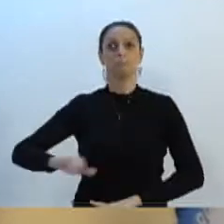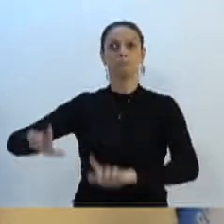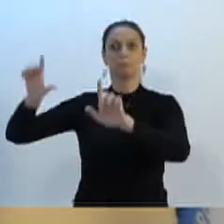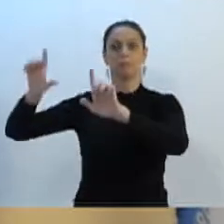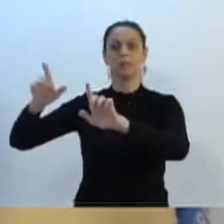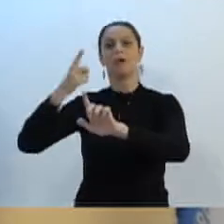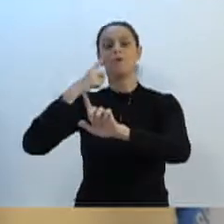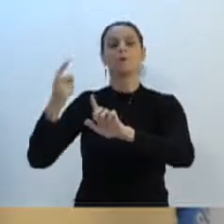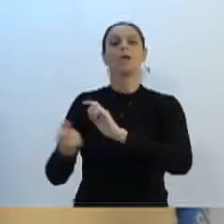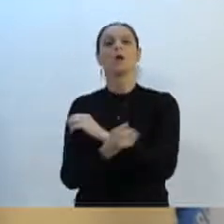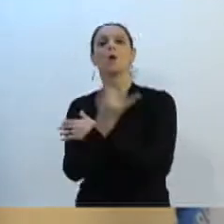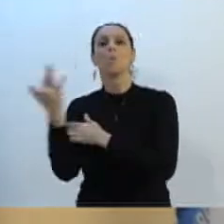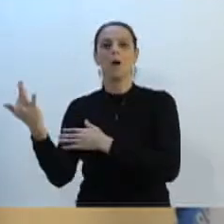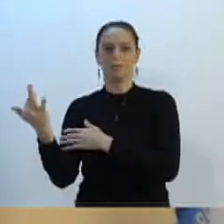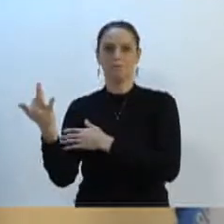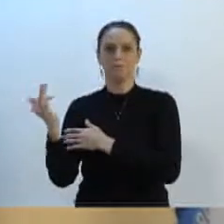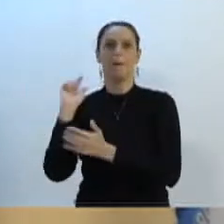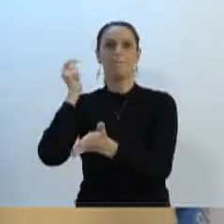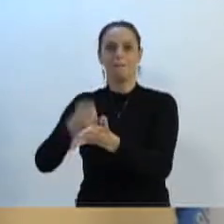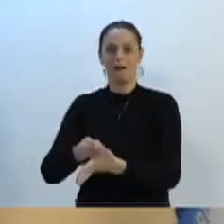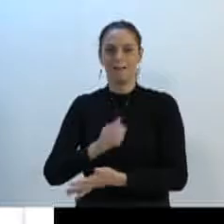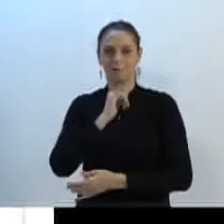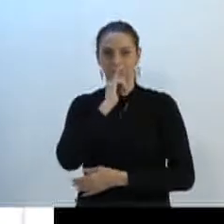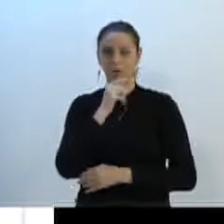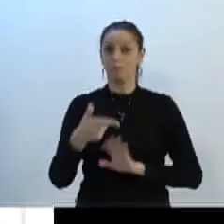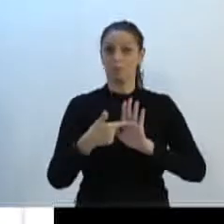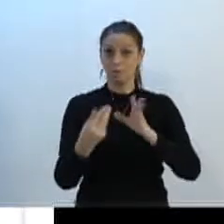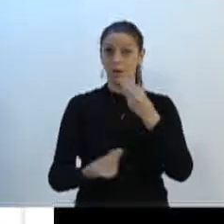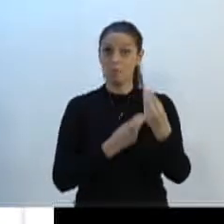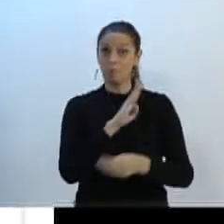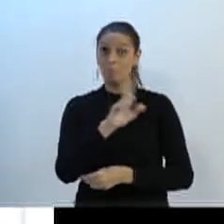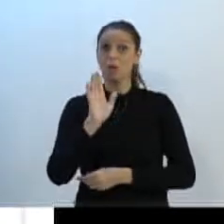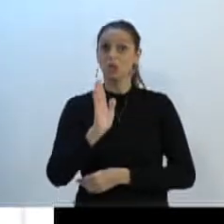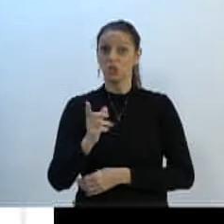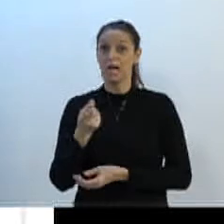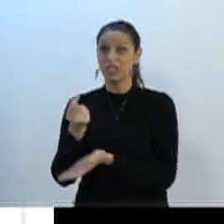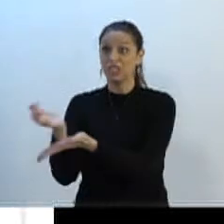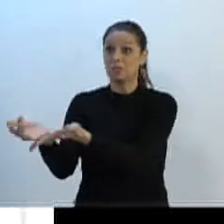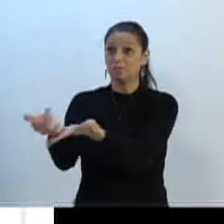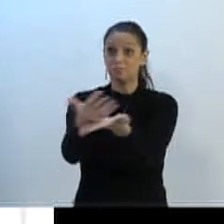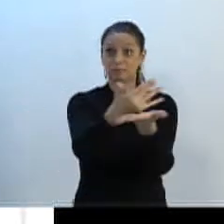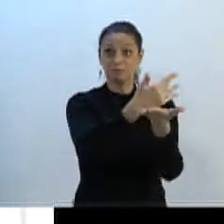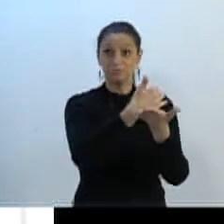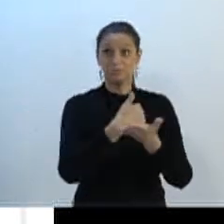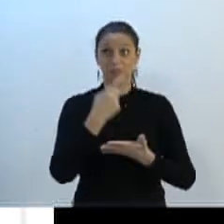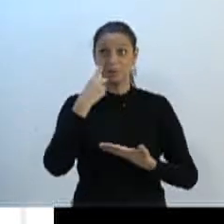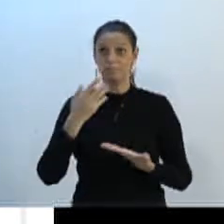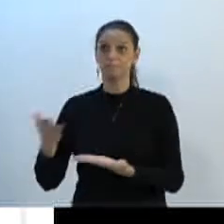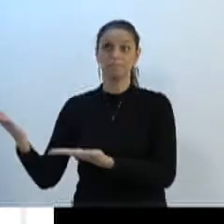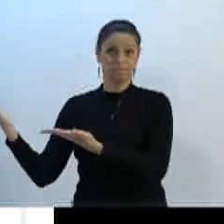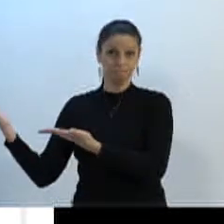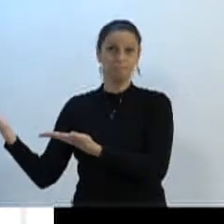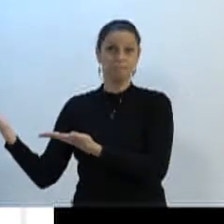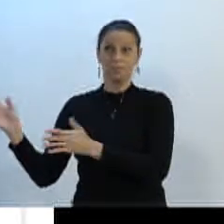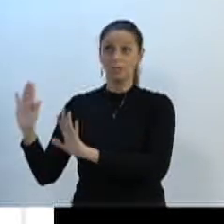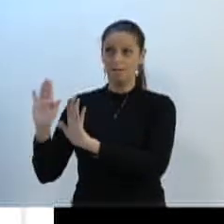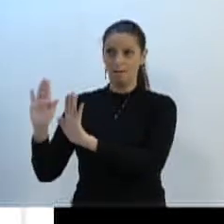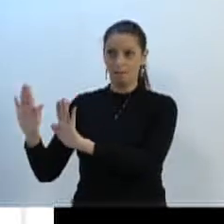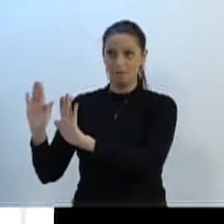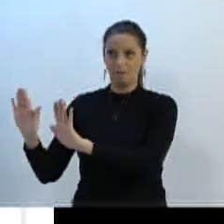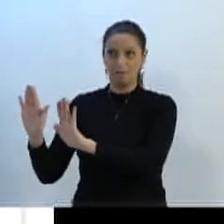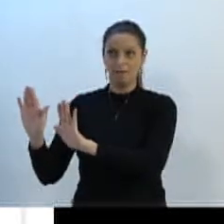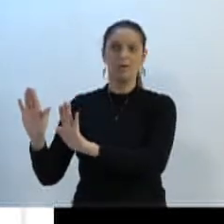Se o Ari fizer a gentileza, eu gostaria de mostrar o quanto Blumenau arrecada. Isso é o que Blumenau... Não pode deixar essa imagem?